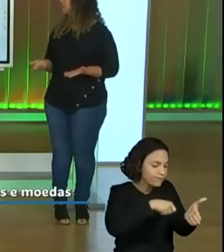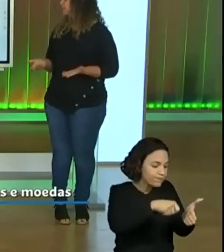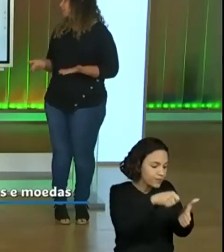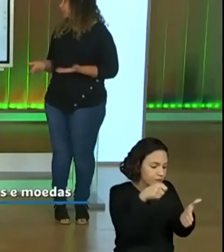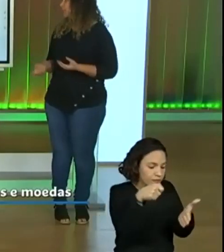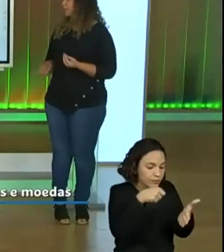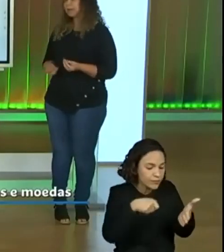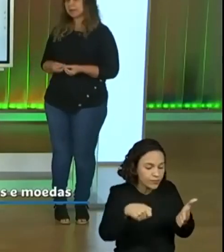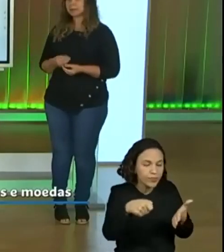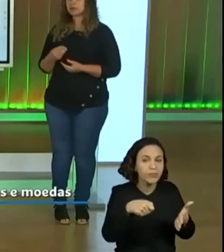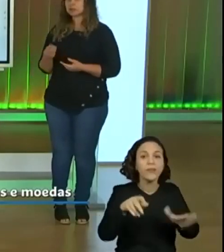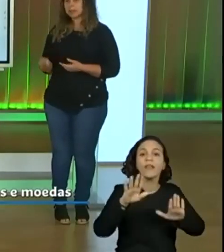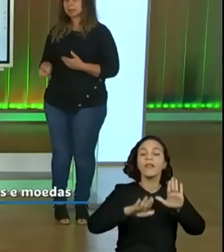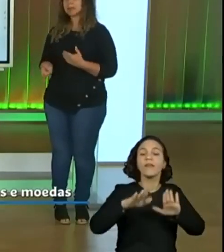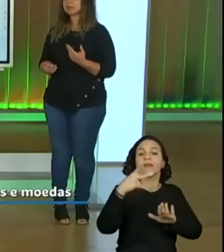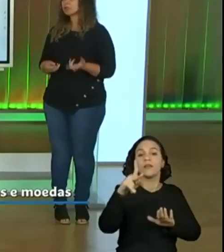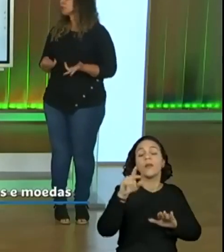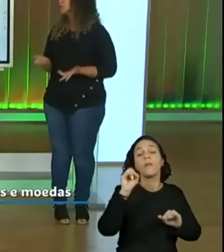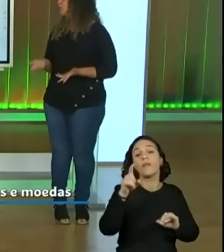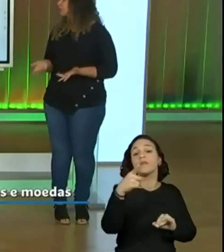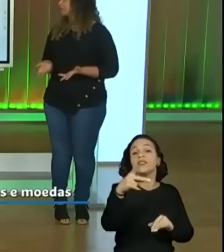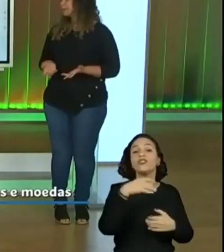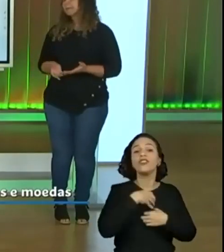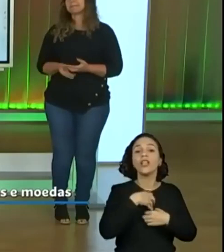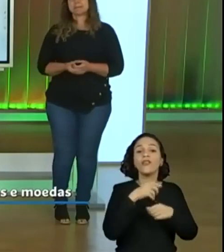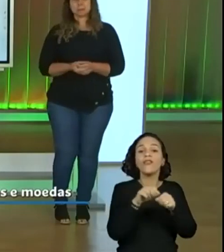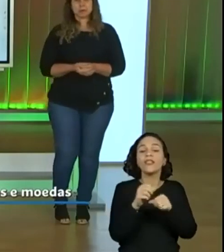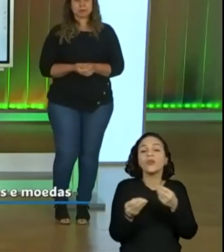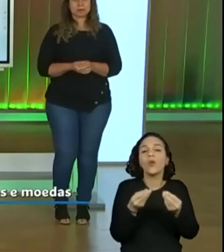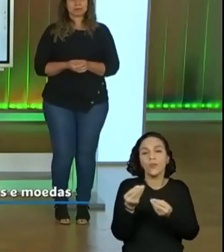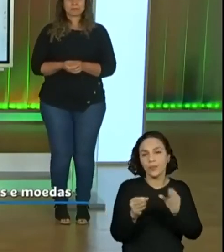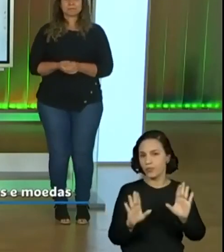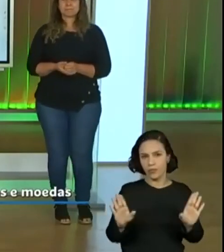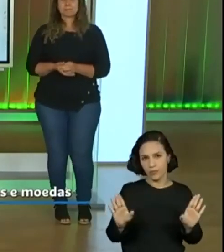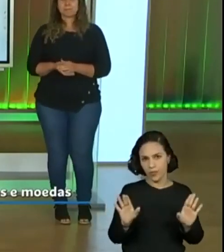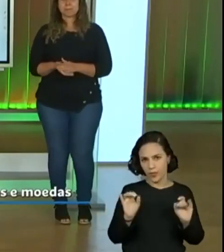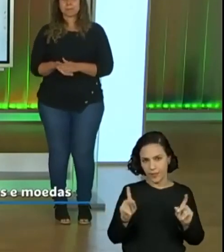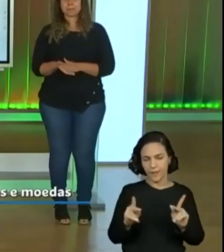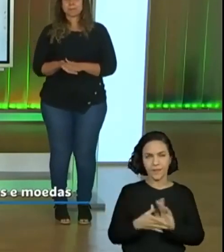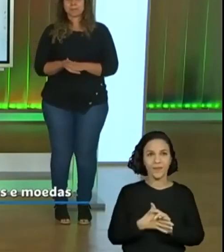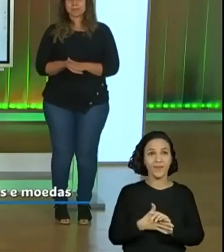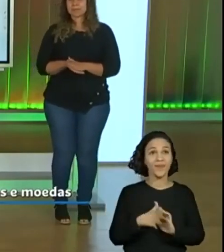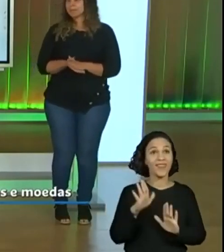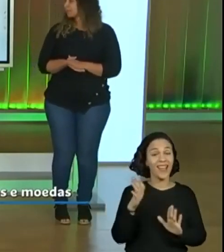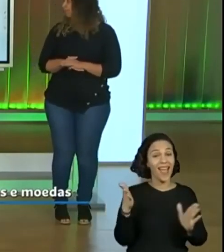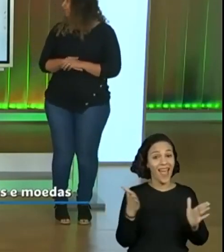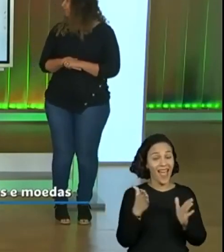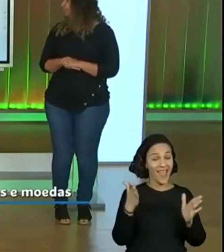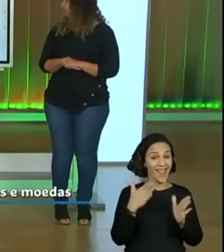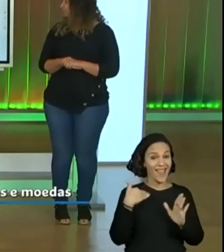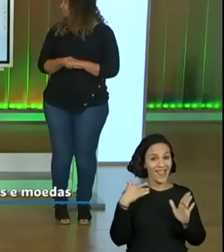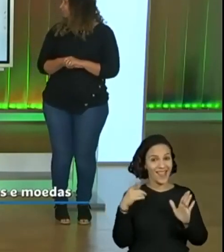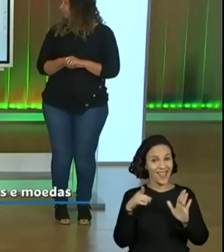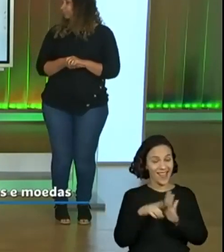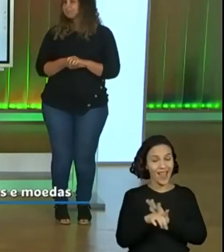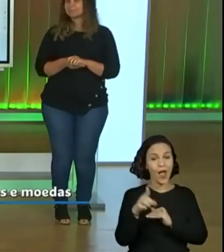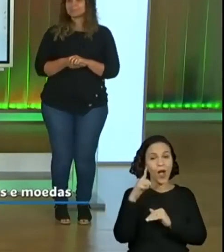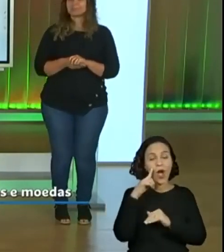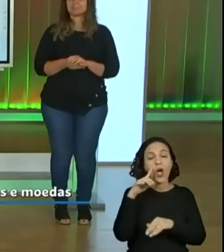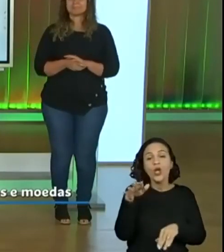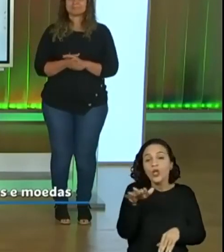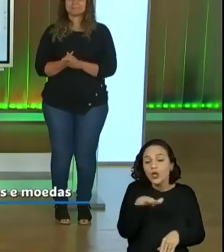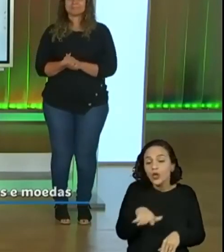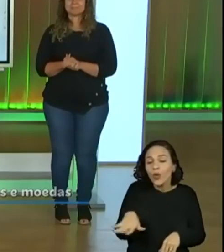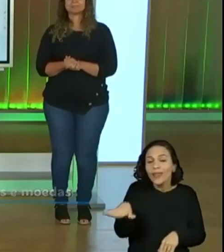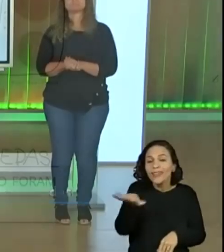você agrupou de uma maneira, pode sobrar três, dois ou um. Exatamente. E qual é o valor total das moedas que não